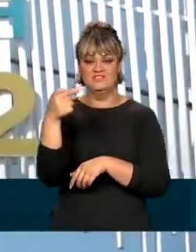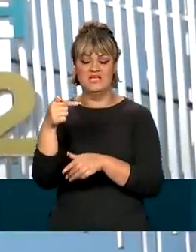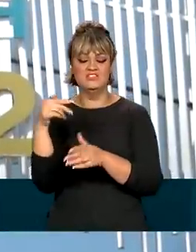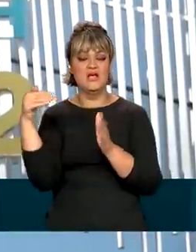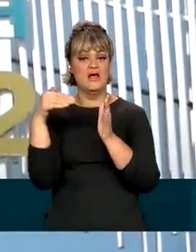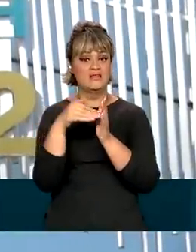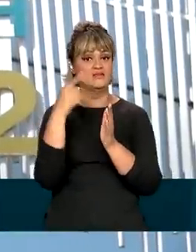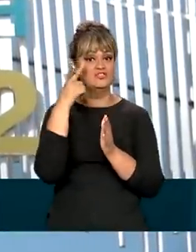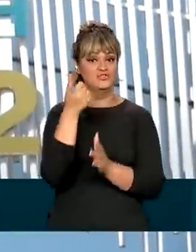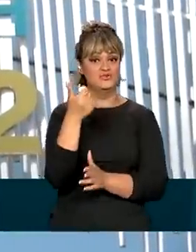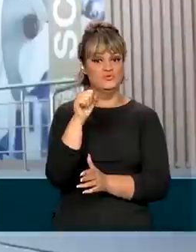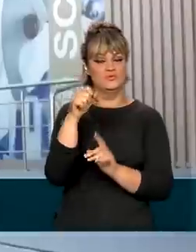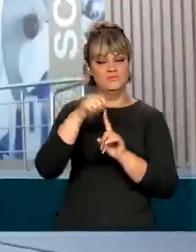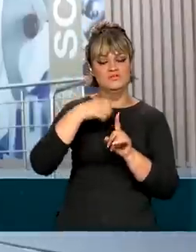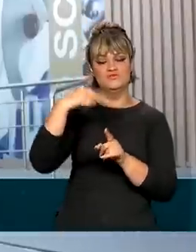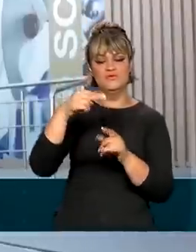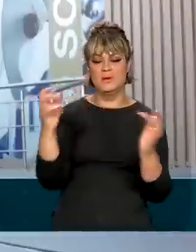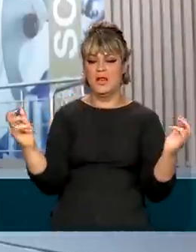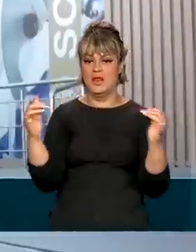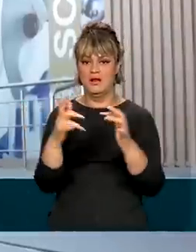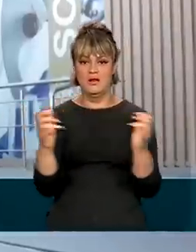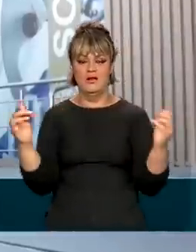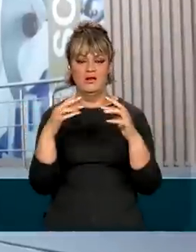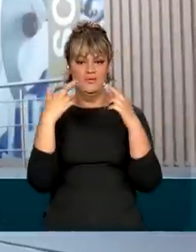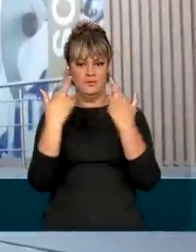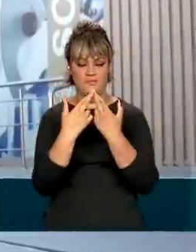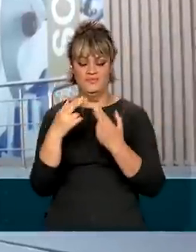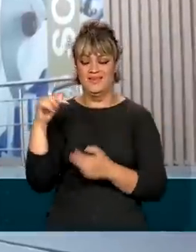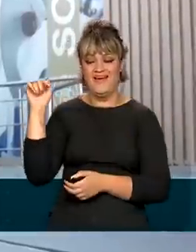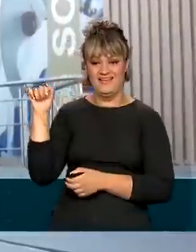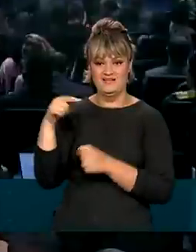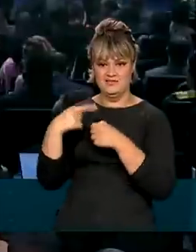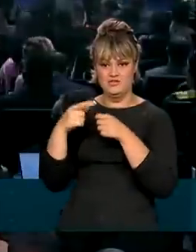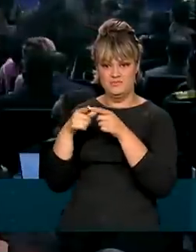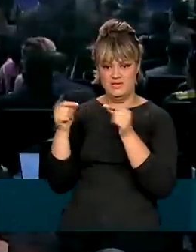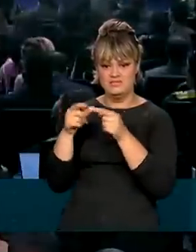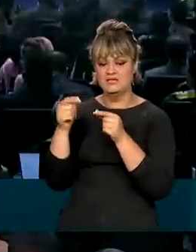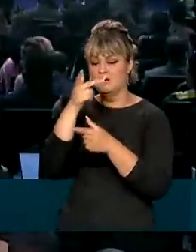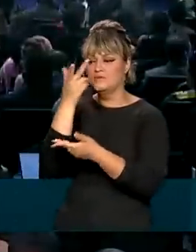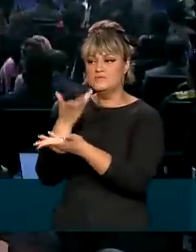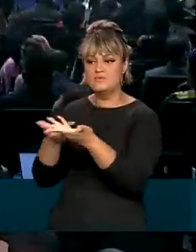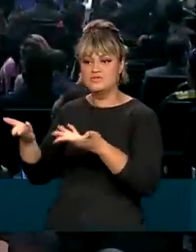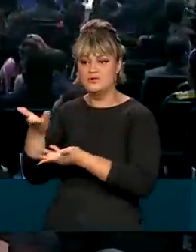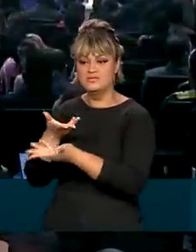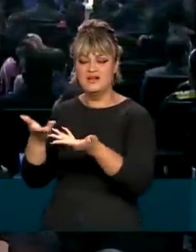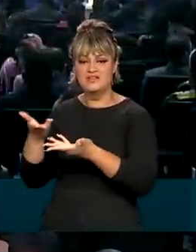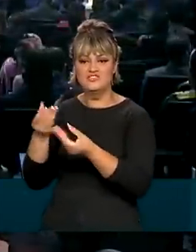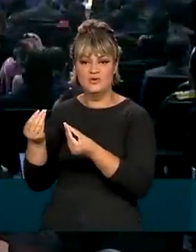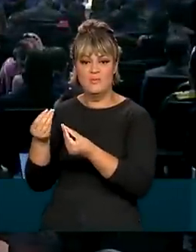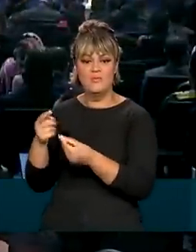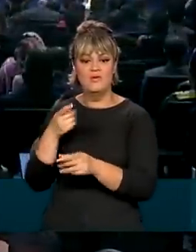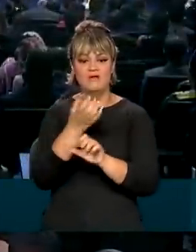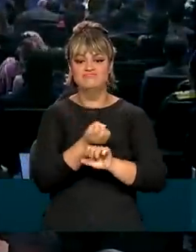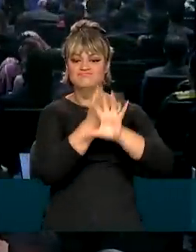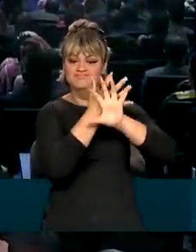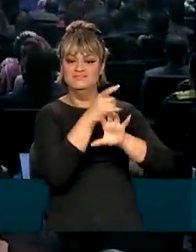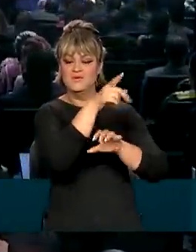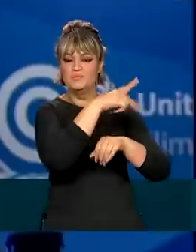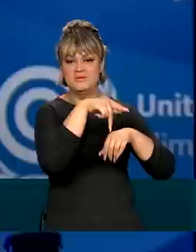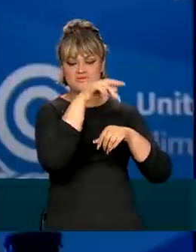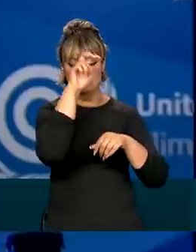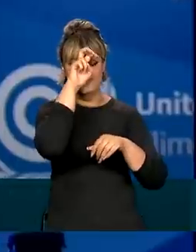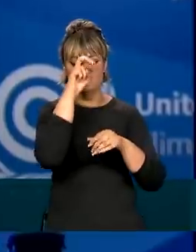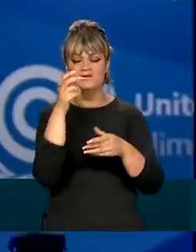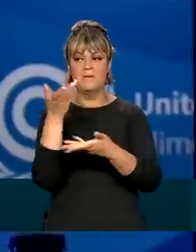o dia 18 de novembro. Aqui na CNI, em Brasília, as autoridades vão poder interagir daqui com os representantes que estão lá no Egito